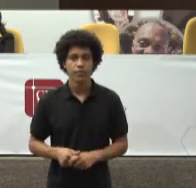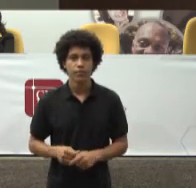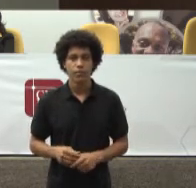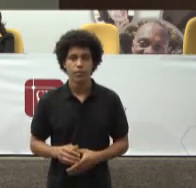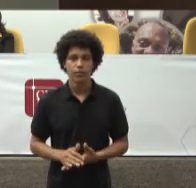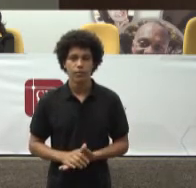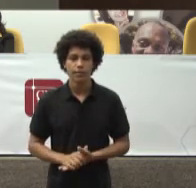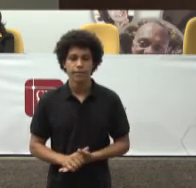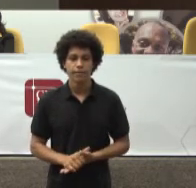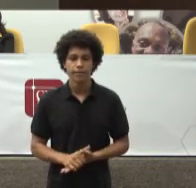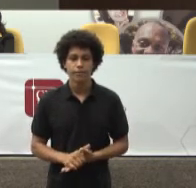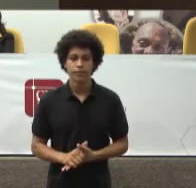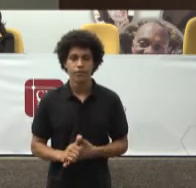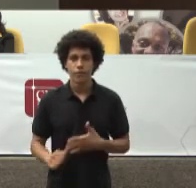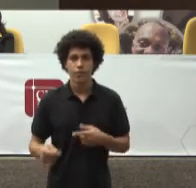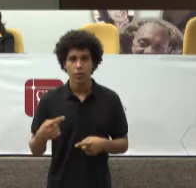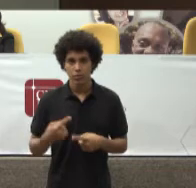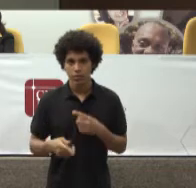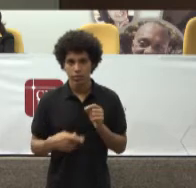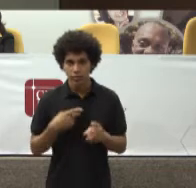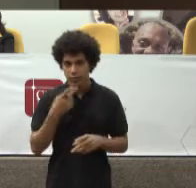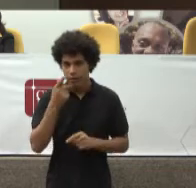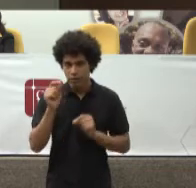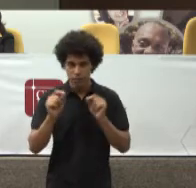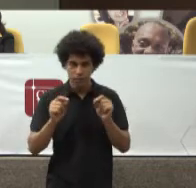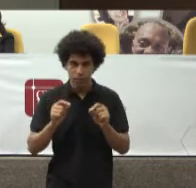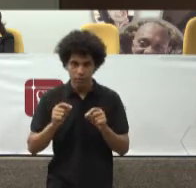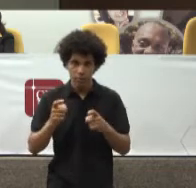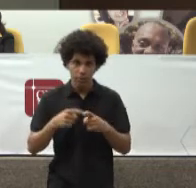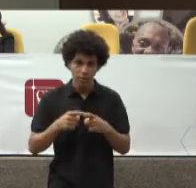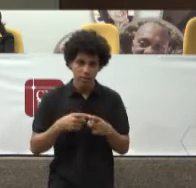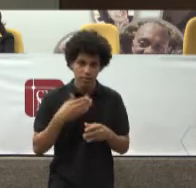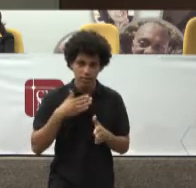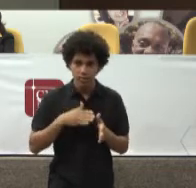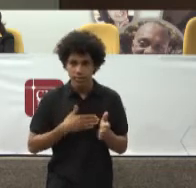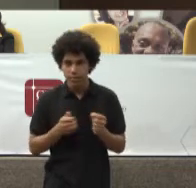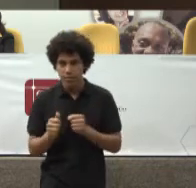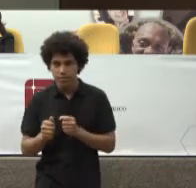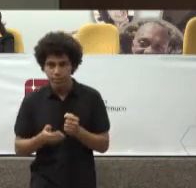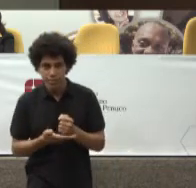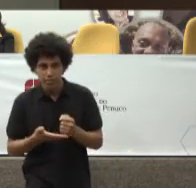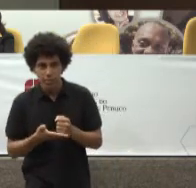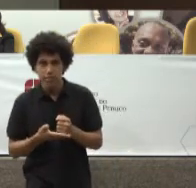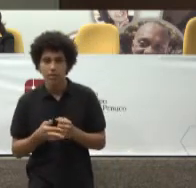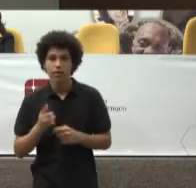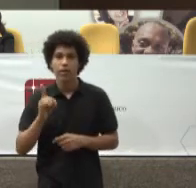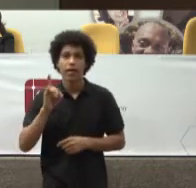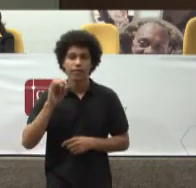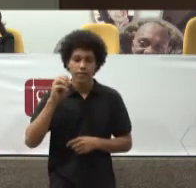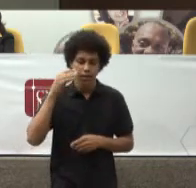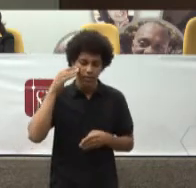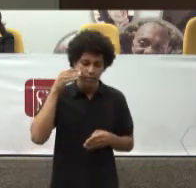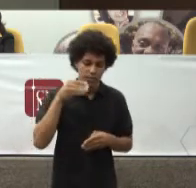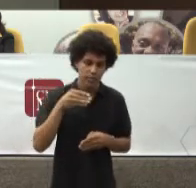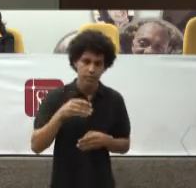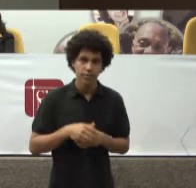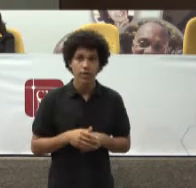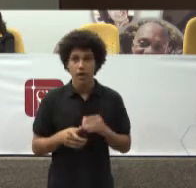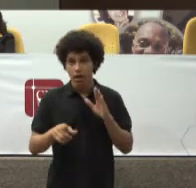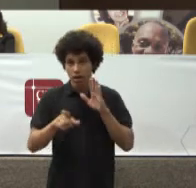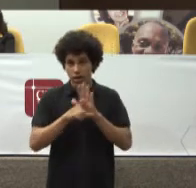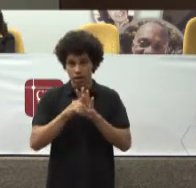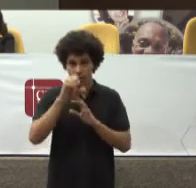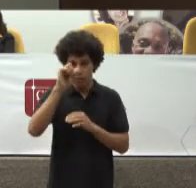No que diz respeito A medicina baseada Em evidência A legislação Brasileira A lei 8080